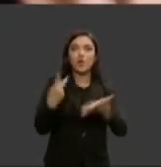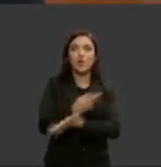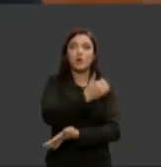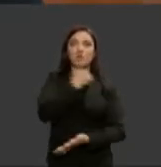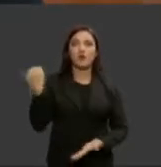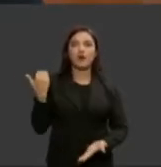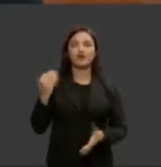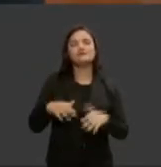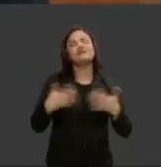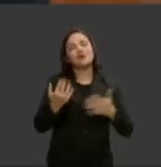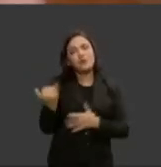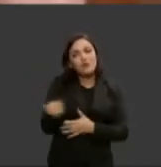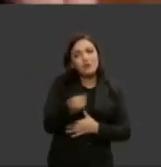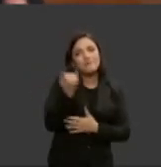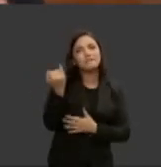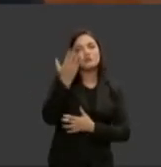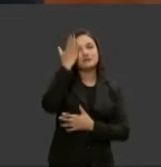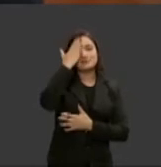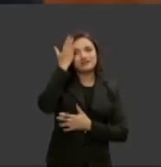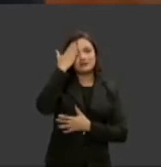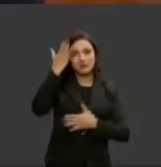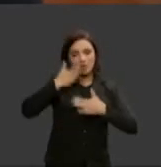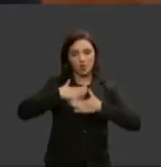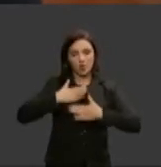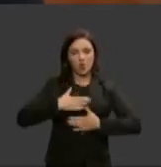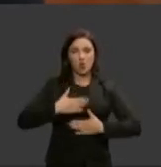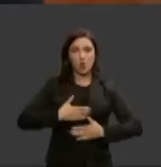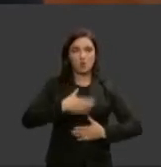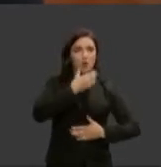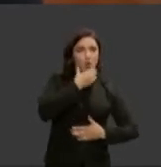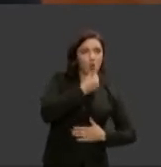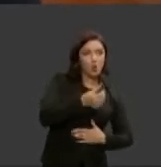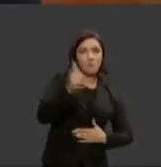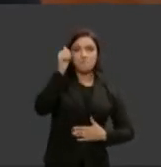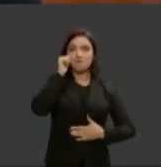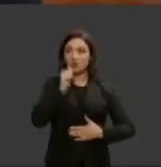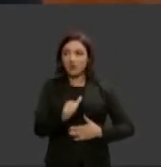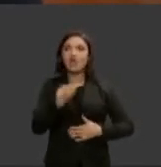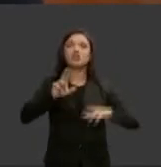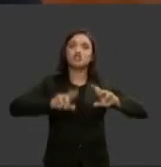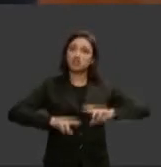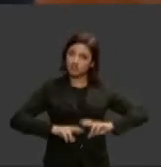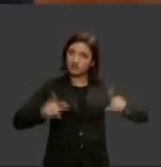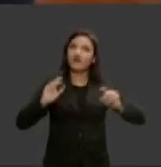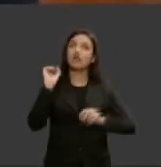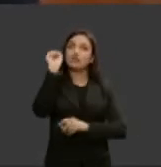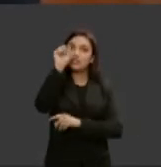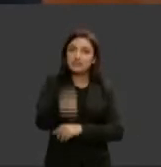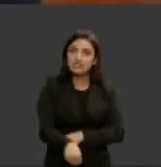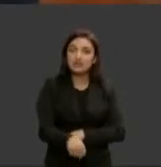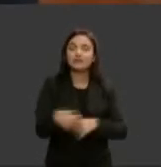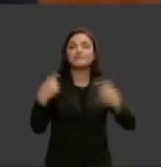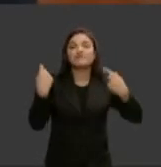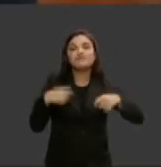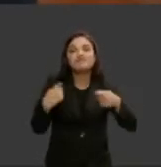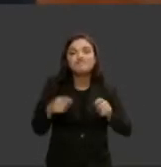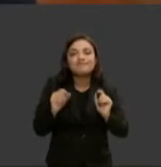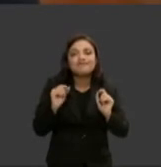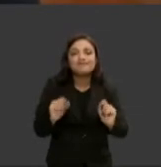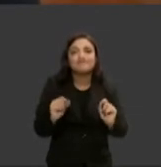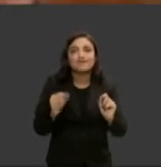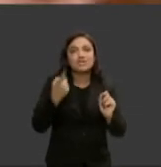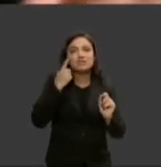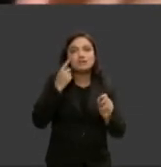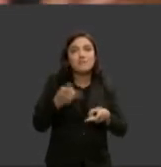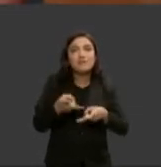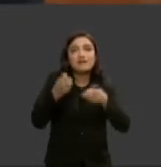que somos diferentes sim como é importante a compreender que a gente tem situações importantes para a gente verificar entre homens